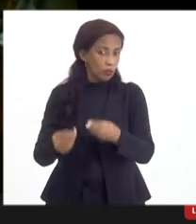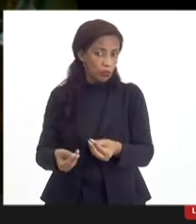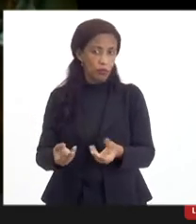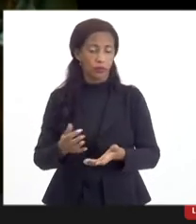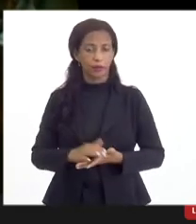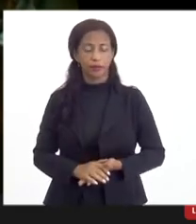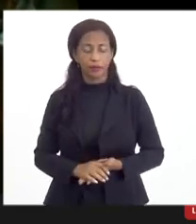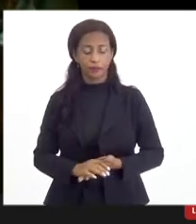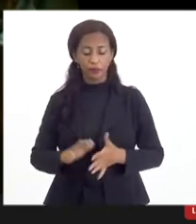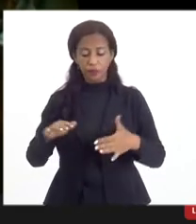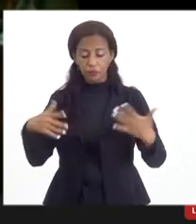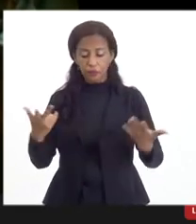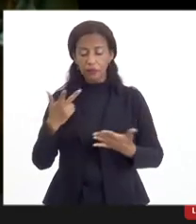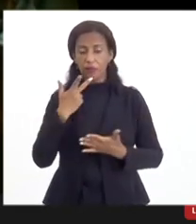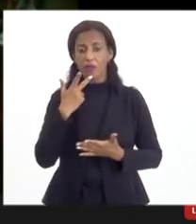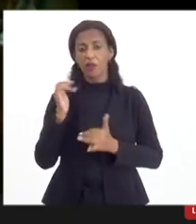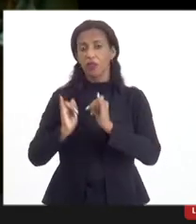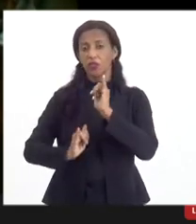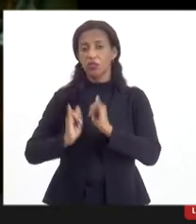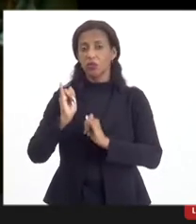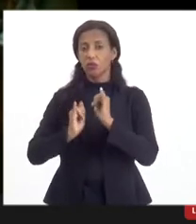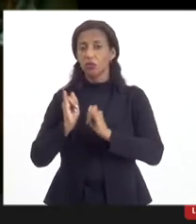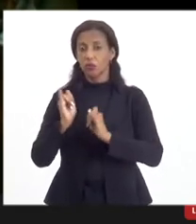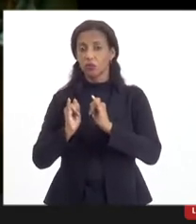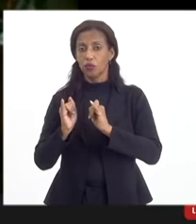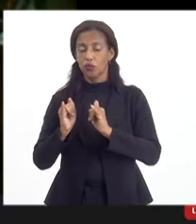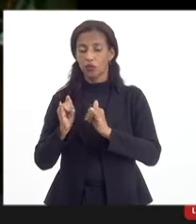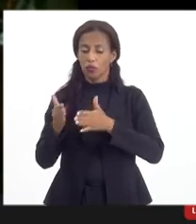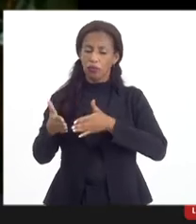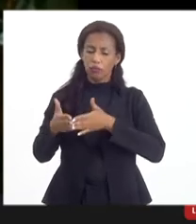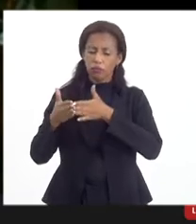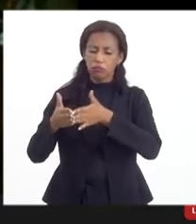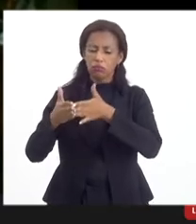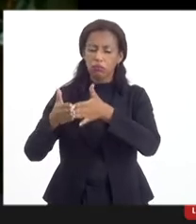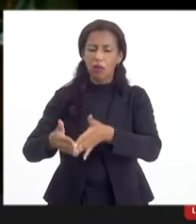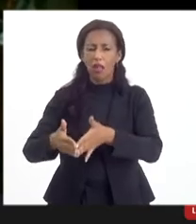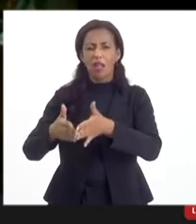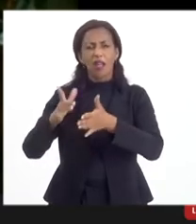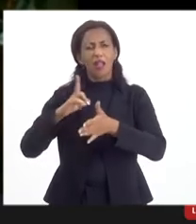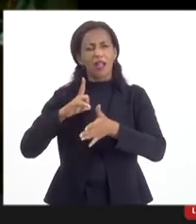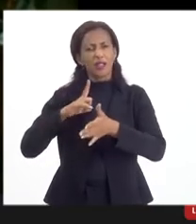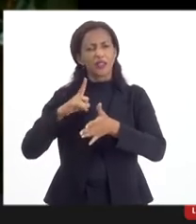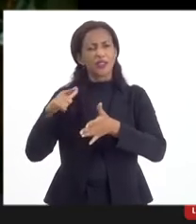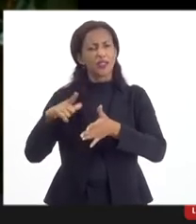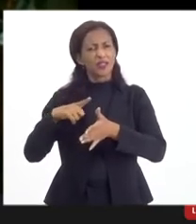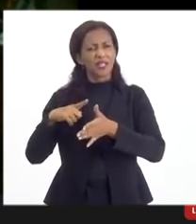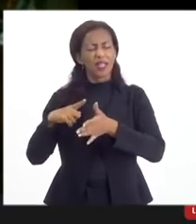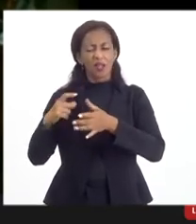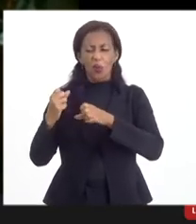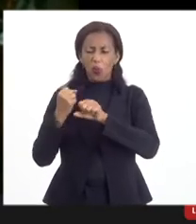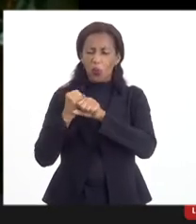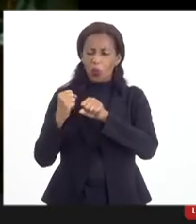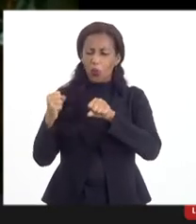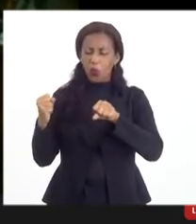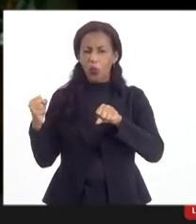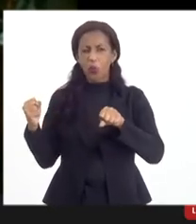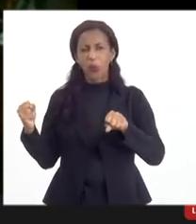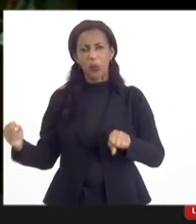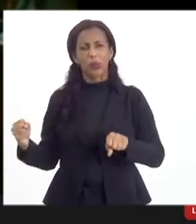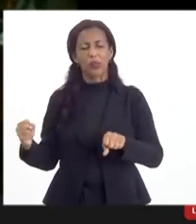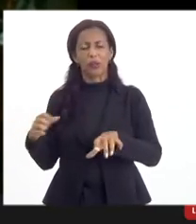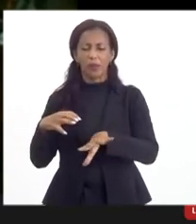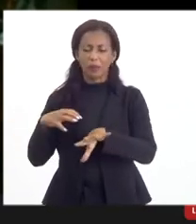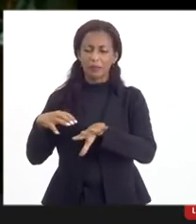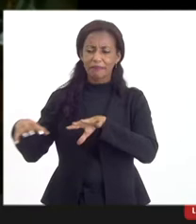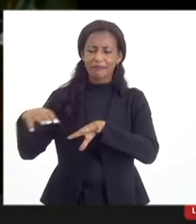fala de indústria naval, né? A gente tem uma quantidade enorme de periféricos que vem junto, né? Principalmente nessa